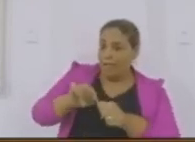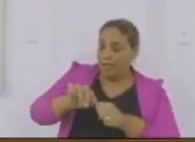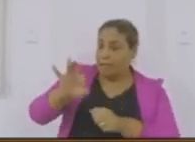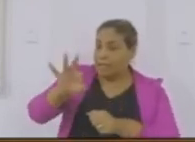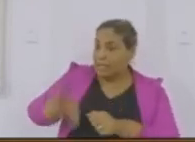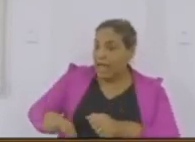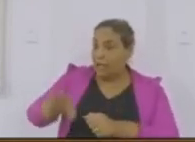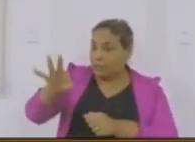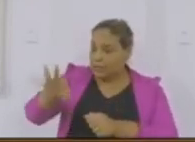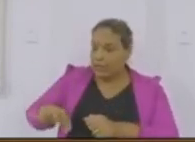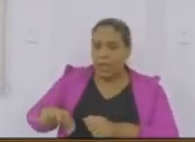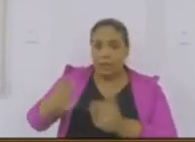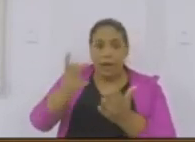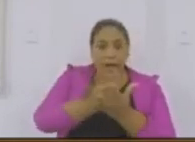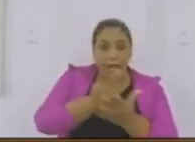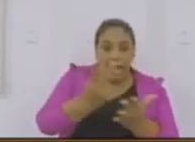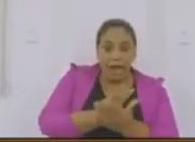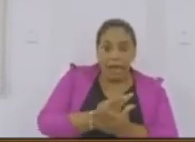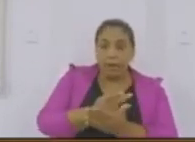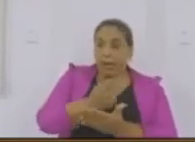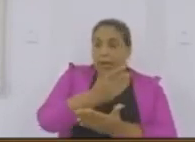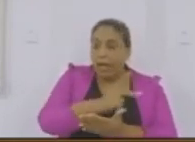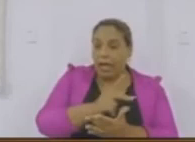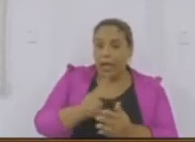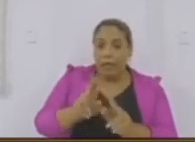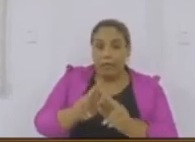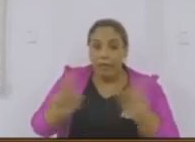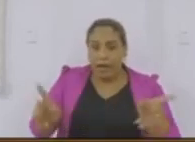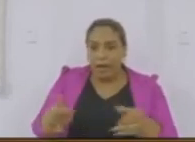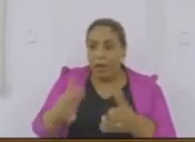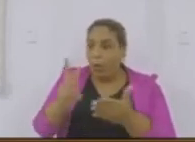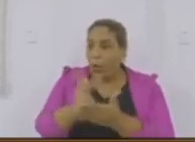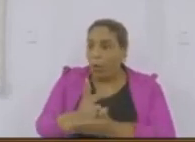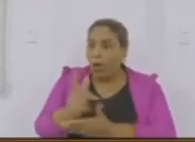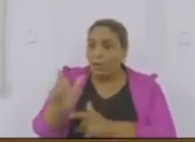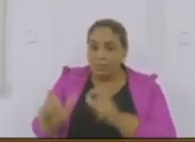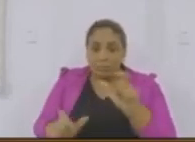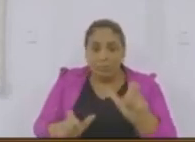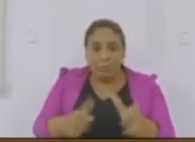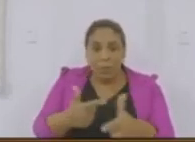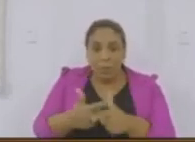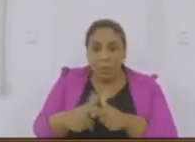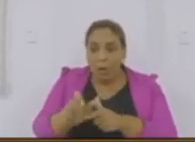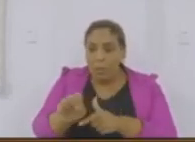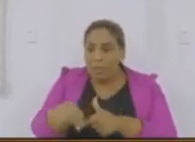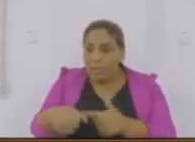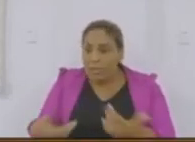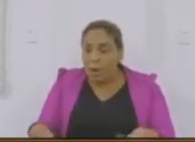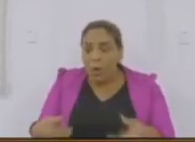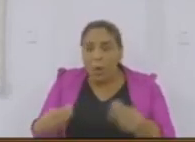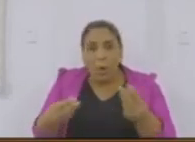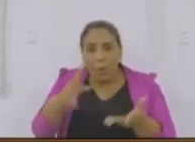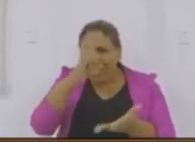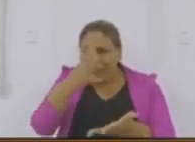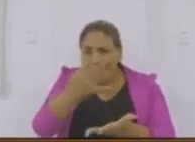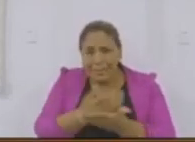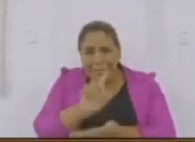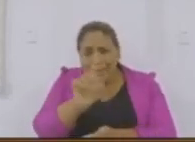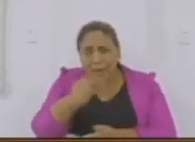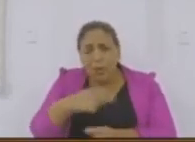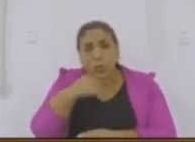errado é errado. Aí acontece uma situação dessa, cara, é inacreditável.